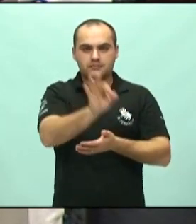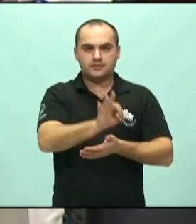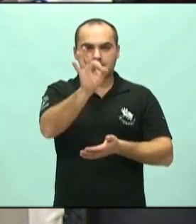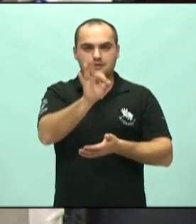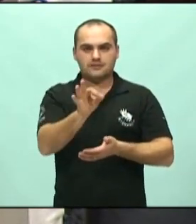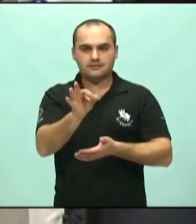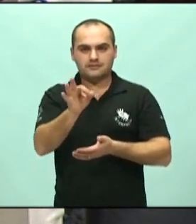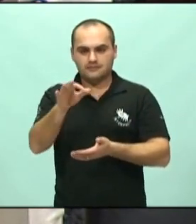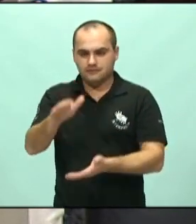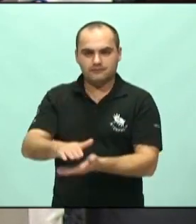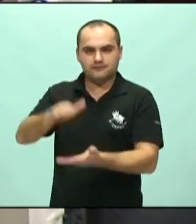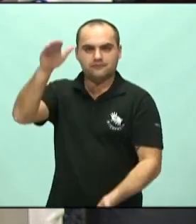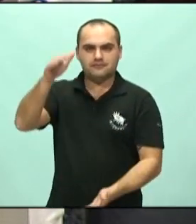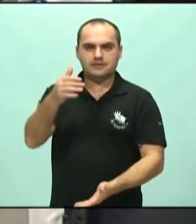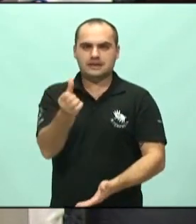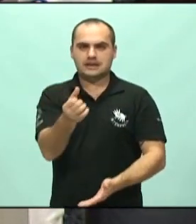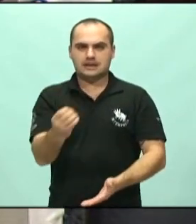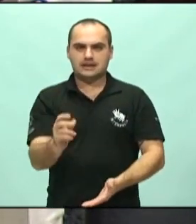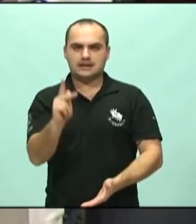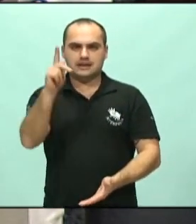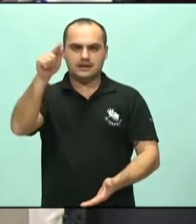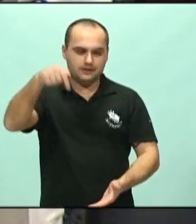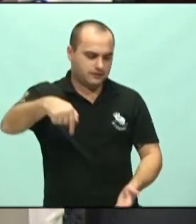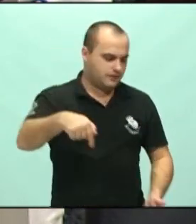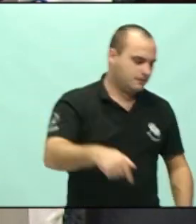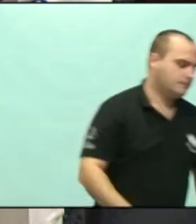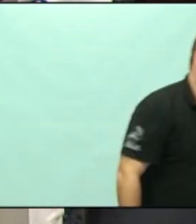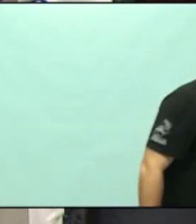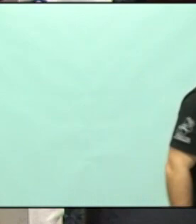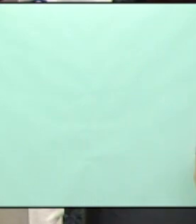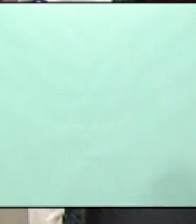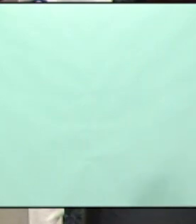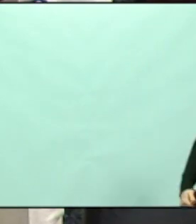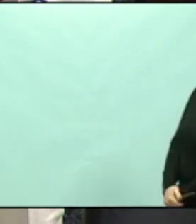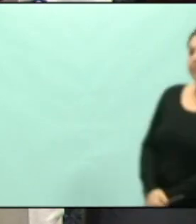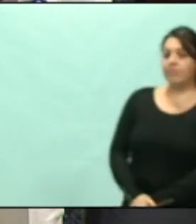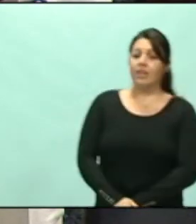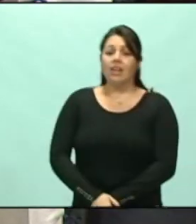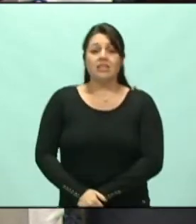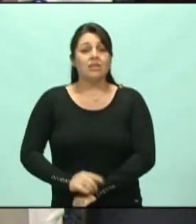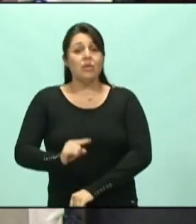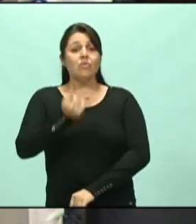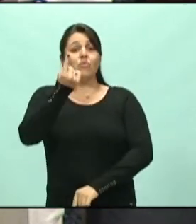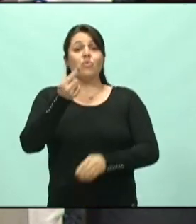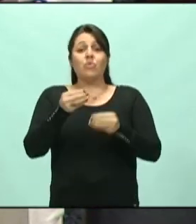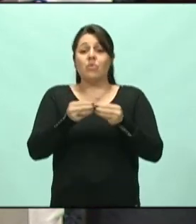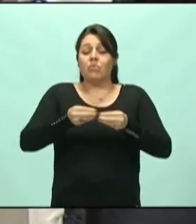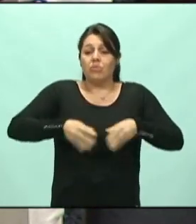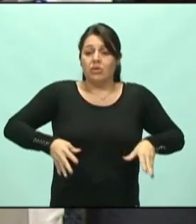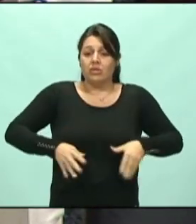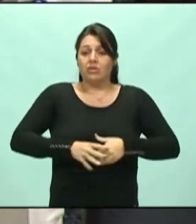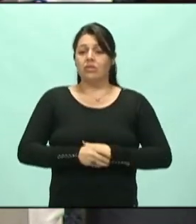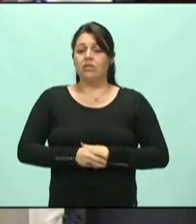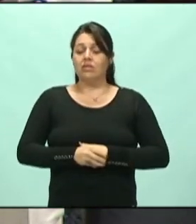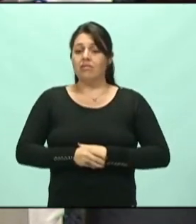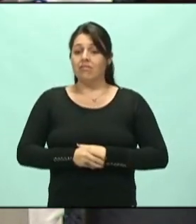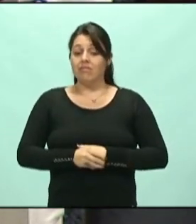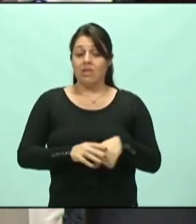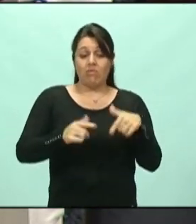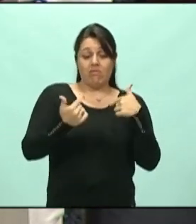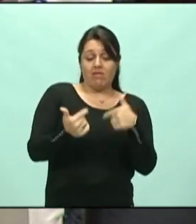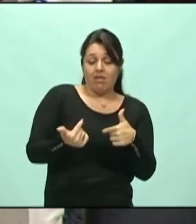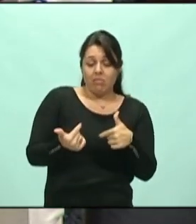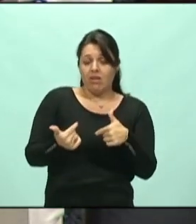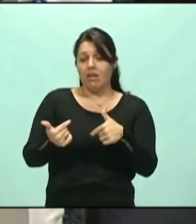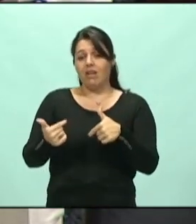60 quilos. Então, isso é um dos prejuízos. Máquinas e equipamentos. Não tem nada mais que traga emprego e renda ao